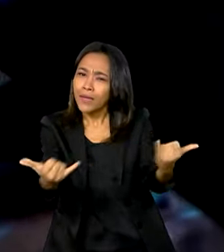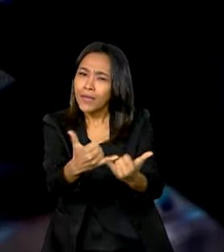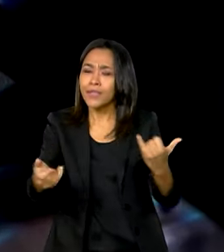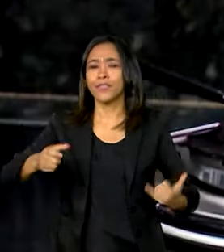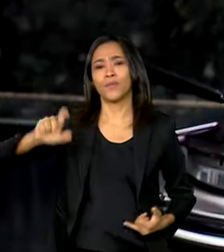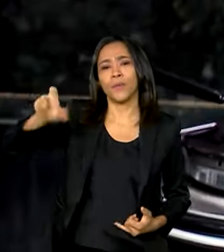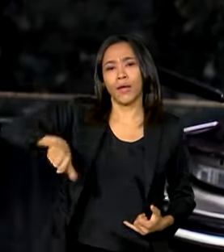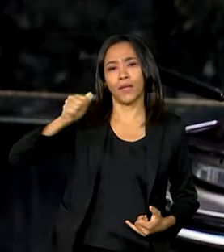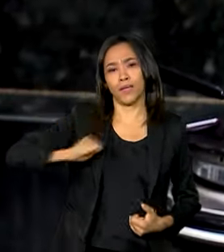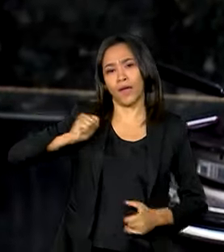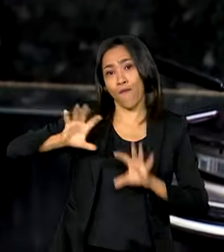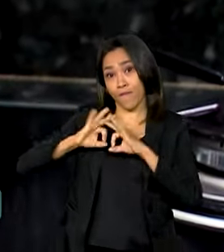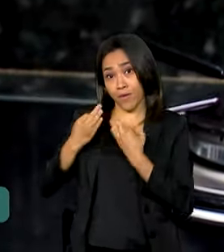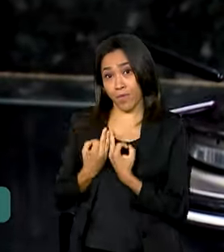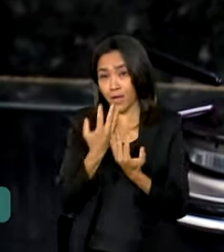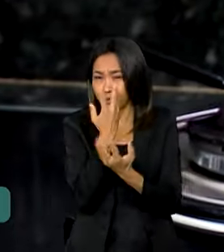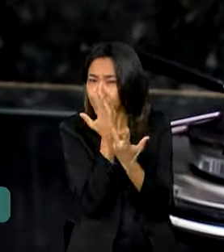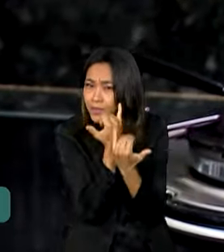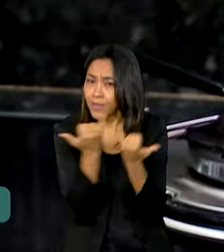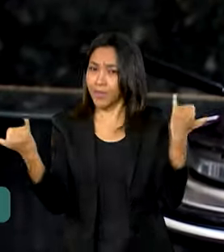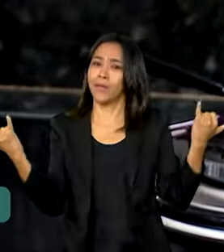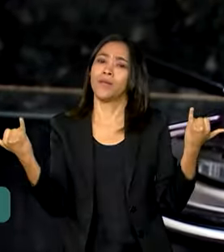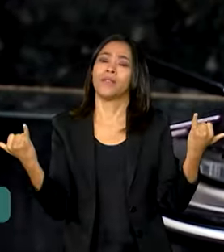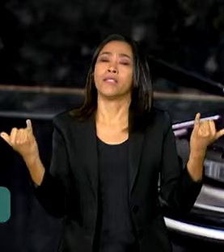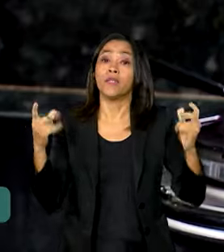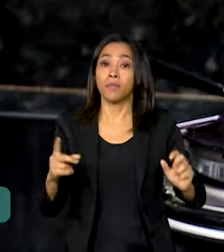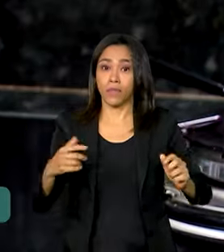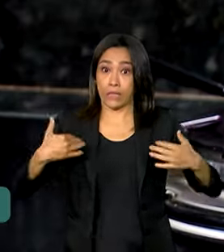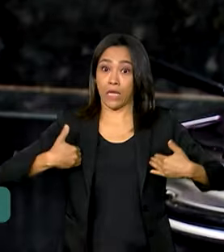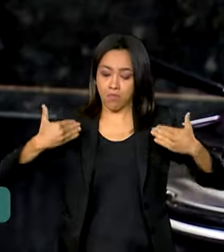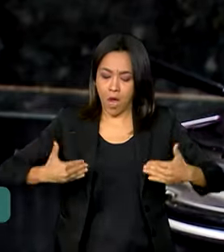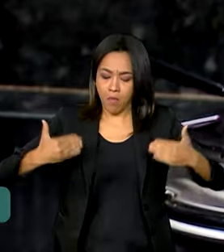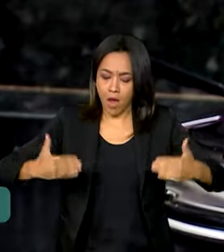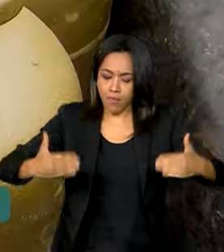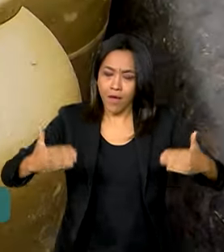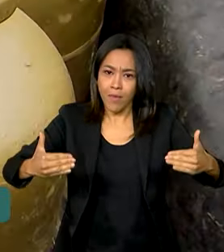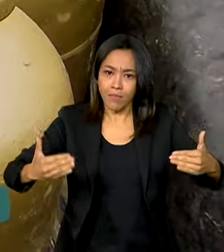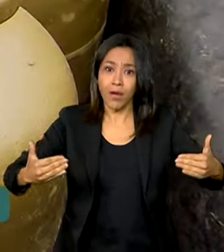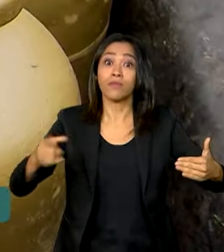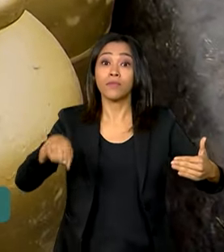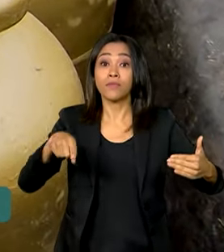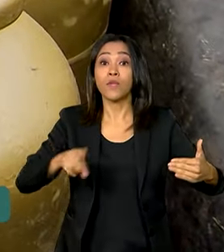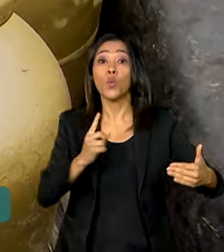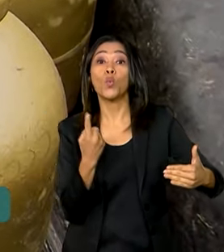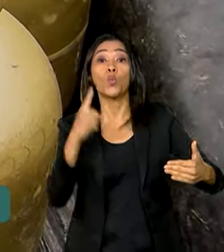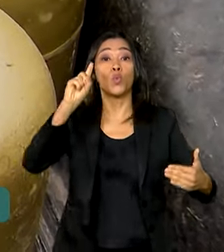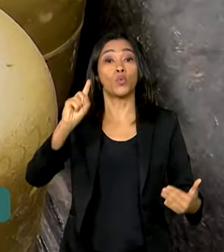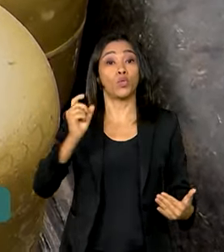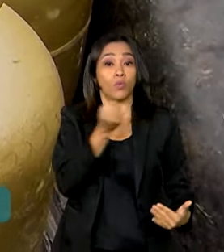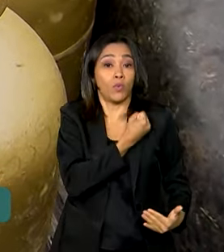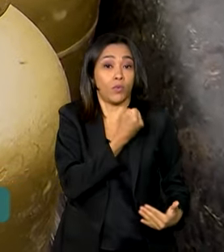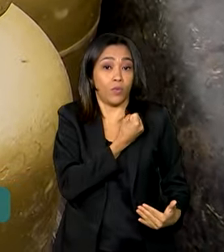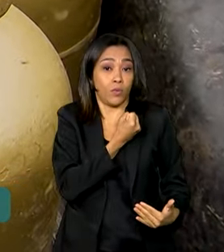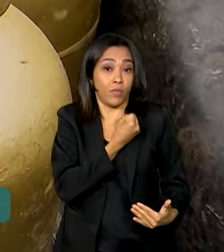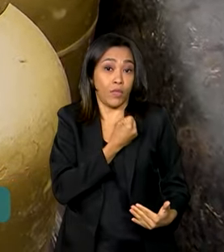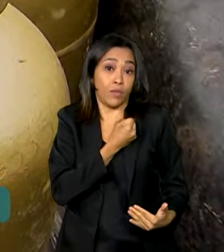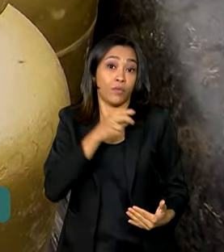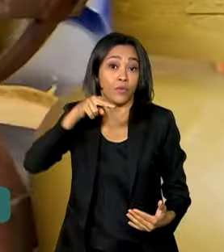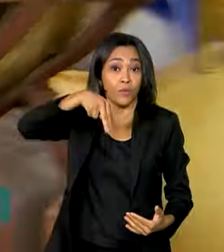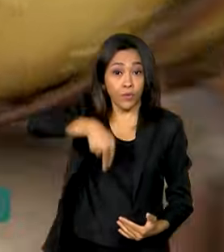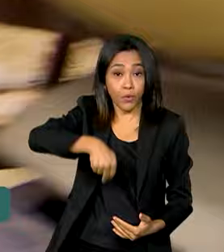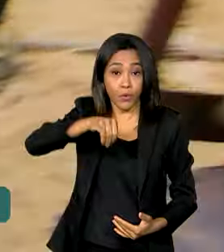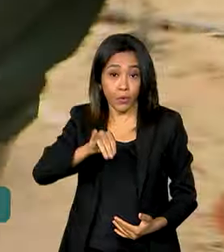Bolsa Família. O cronograma segue de forma escalonada com os beneficiários com o último dígito do número de identificação